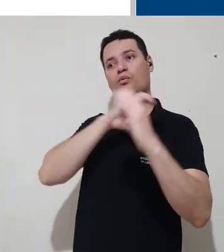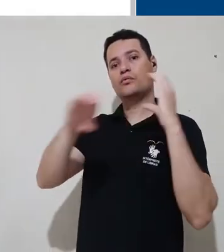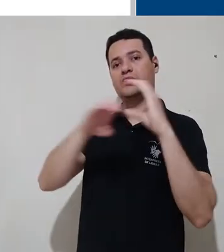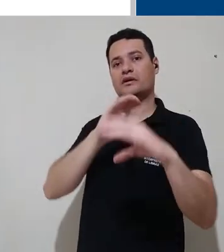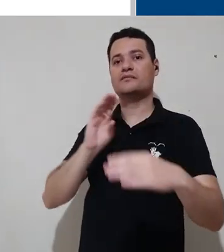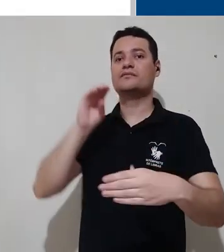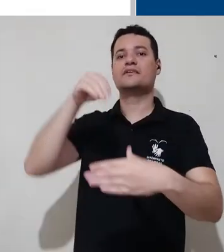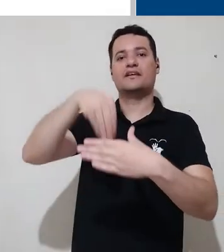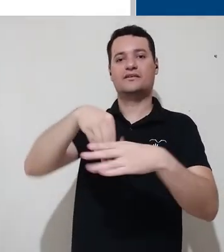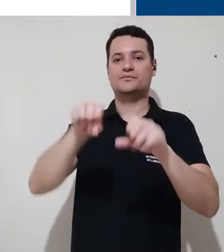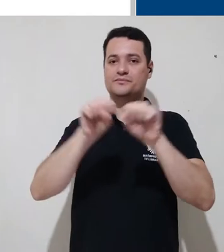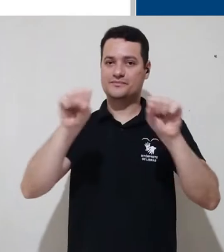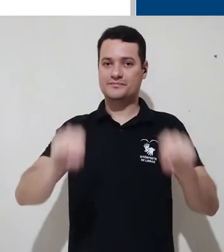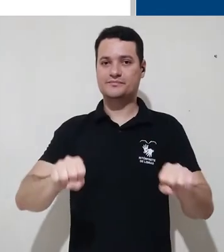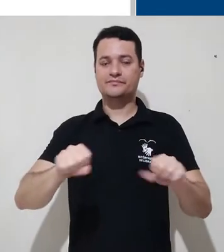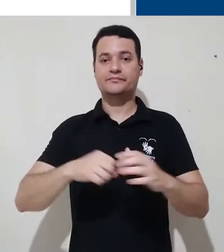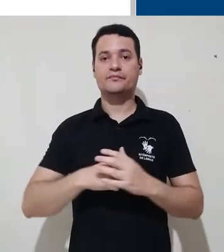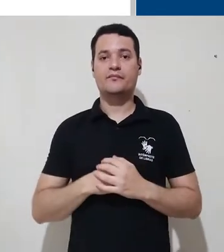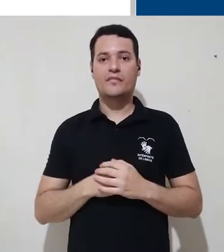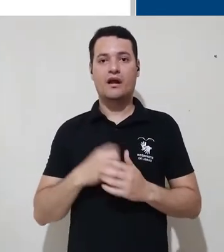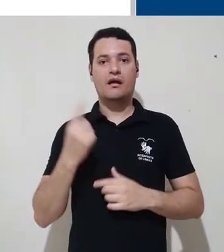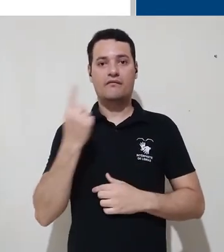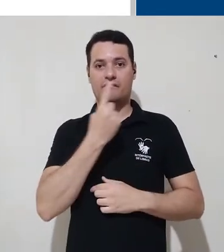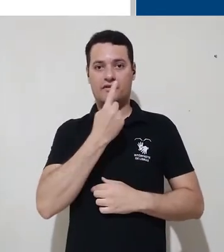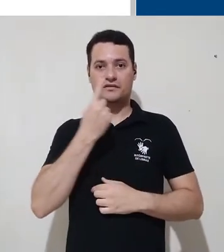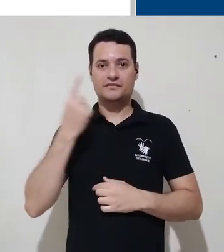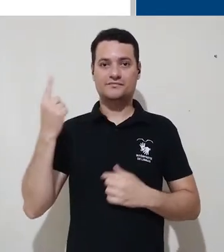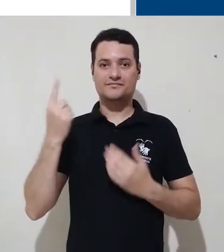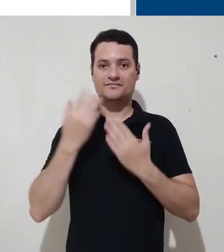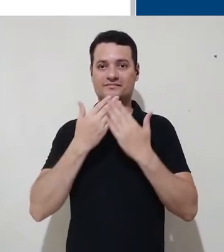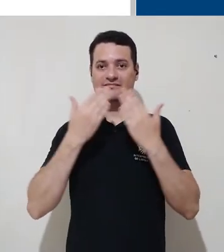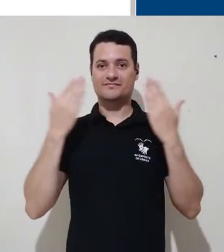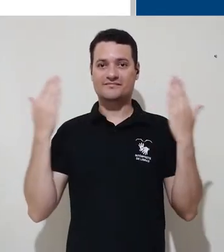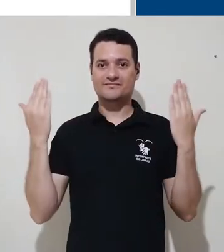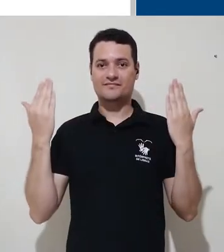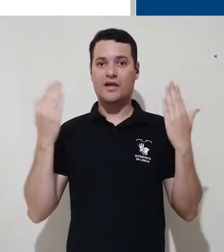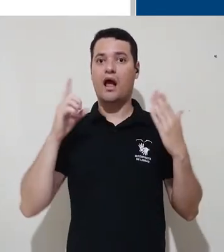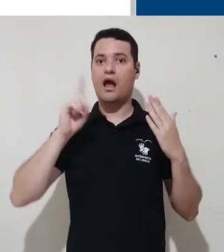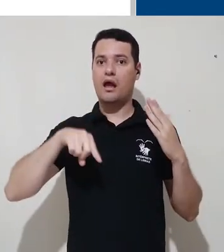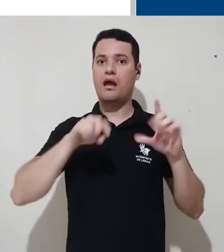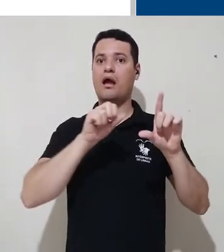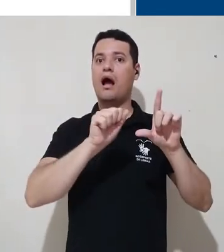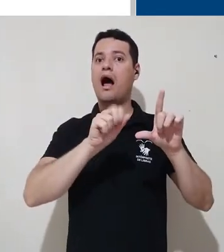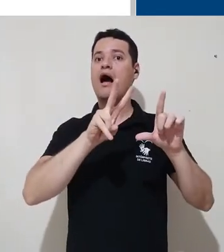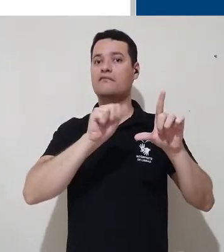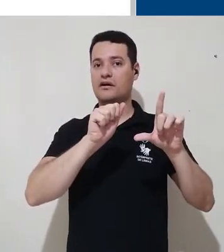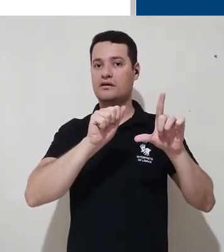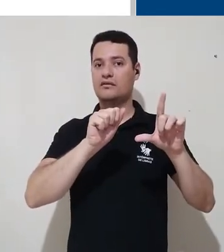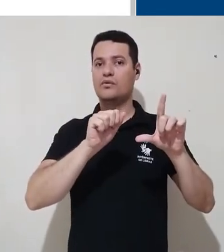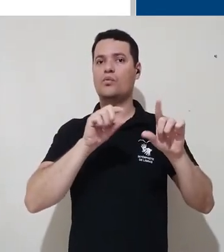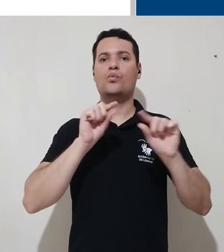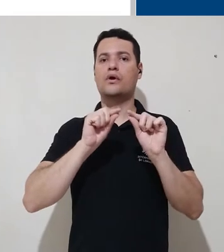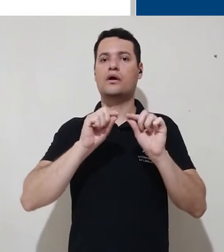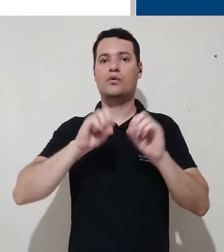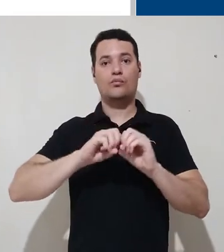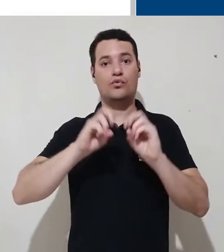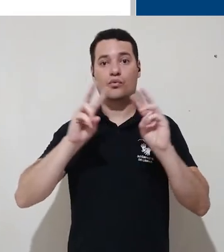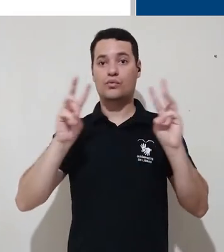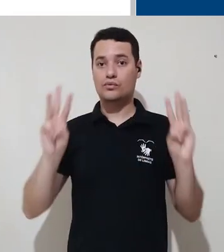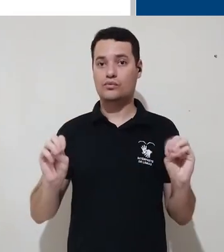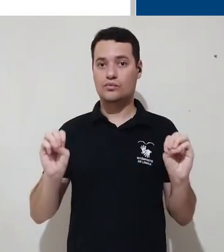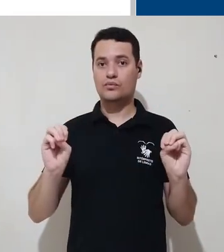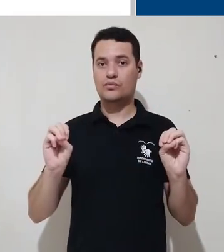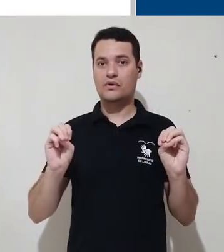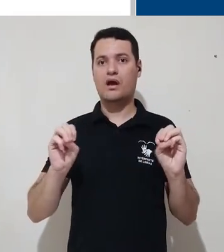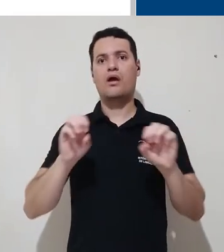do próprio sistema. A tela que nós estamos vendo é a tela de um Ava, no caso, o Moodle,